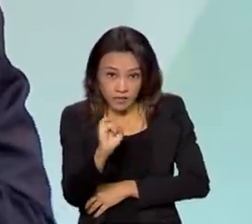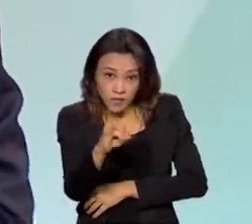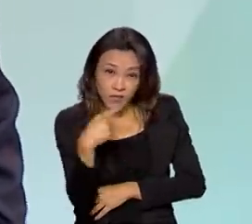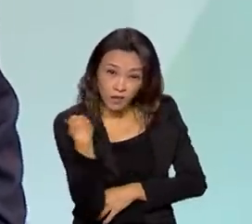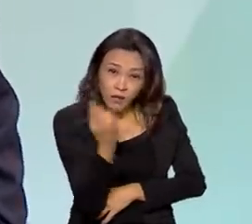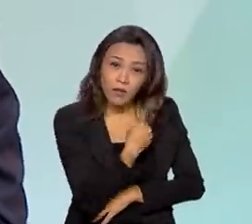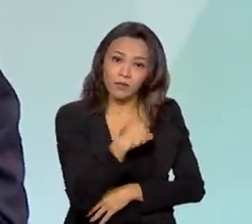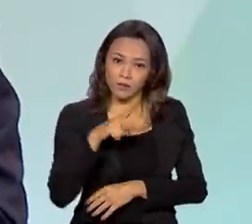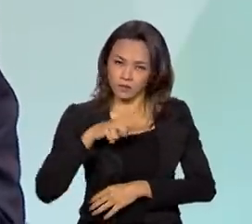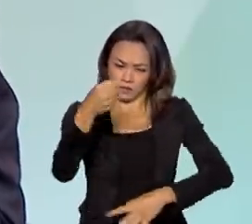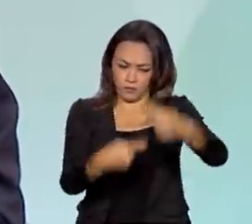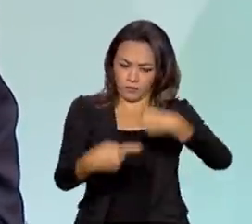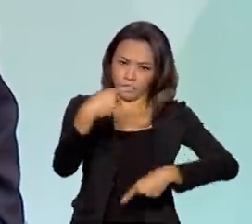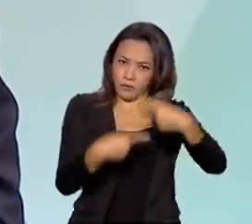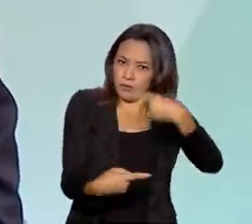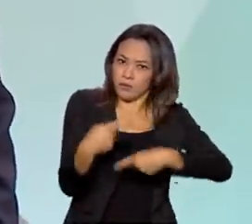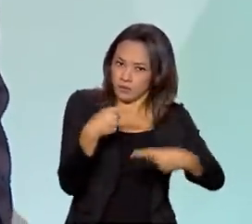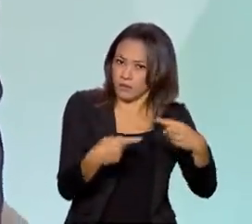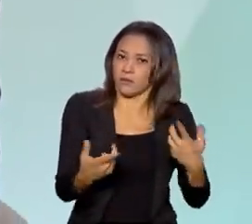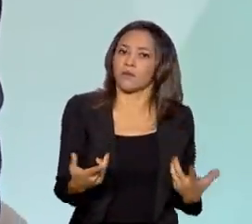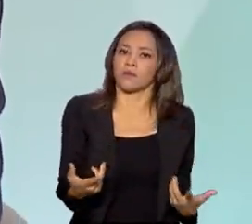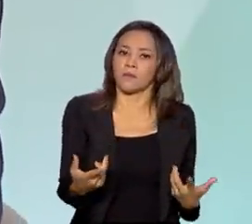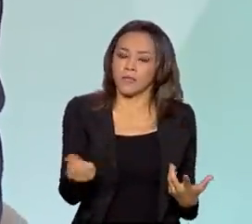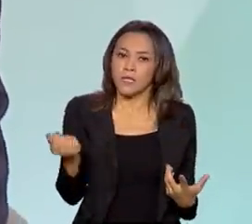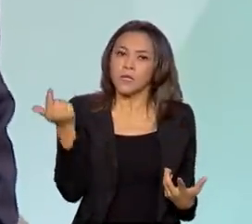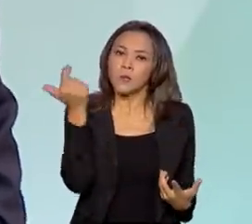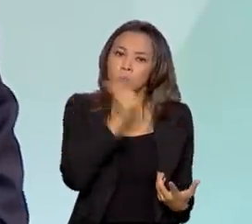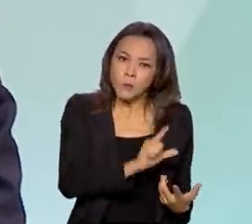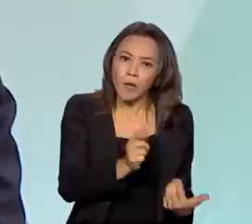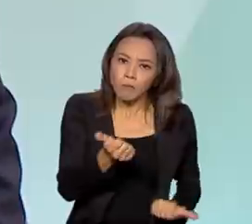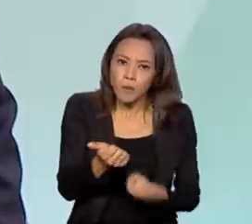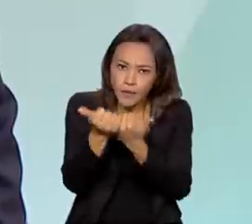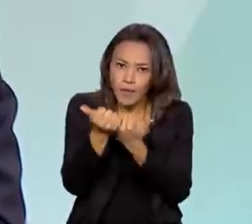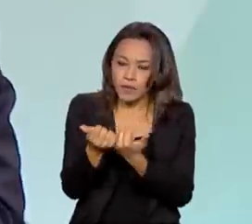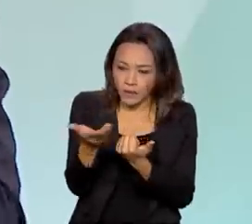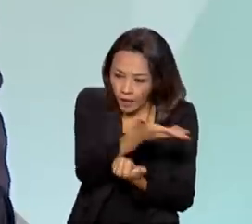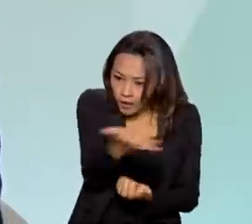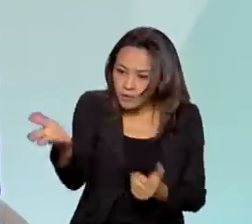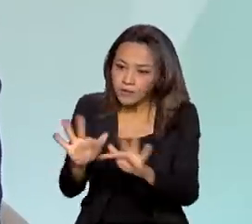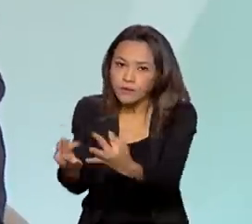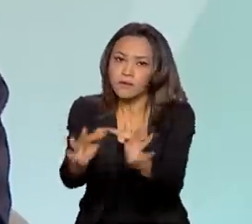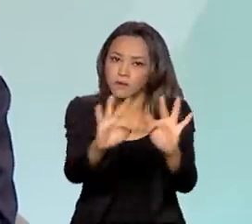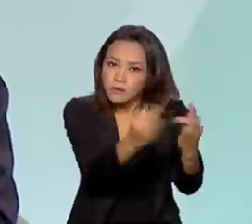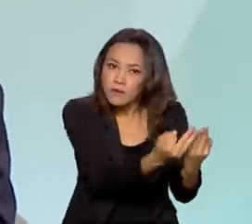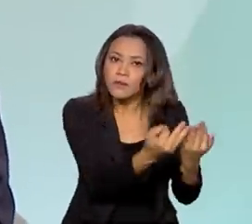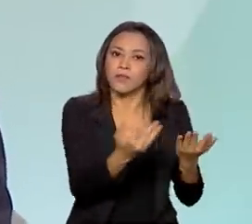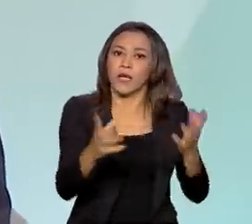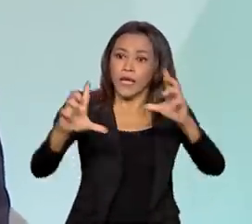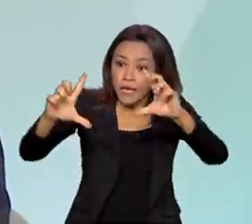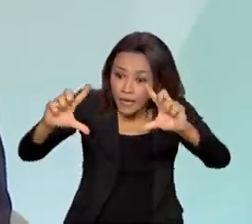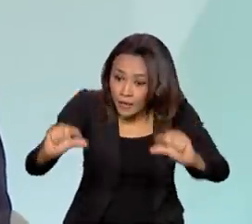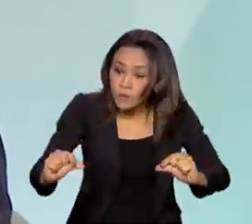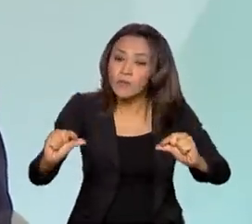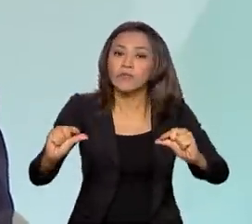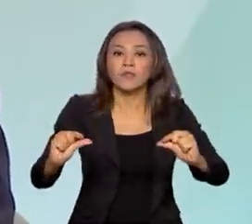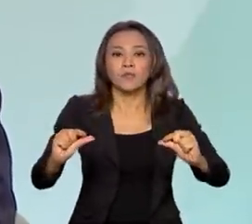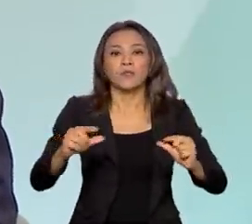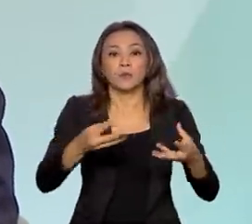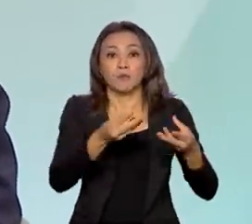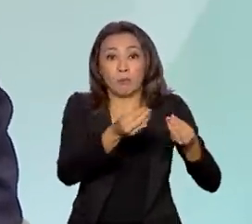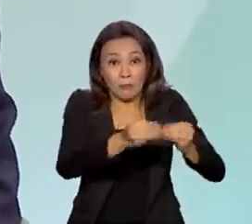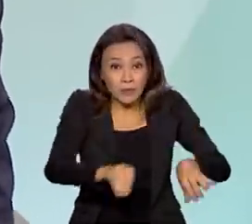uma política que viabilizasse, que esse cidadão reduzisse o comprometimento,